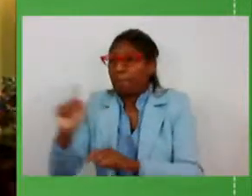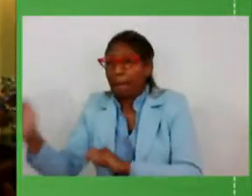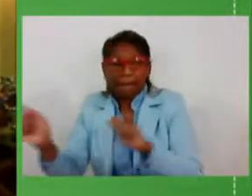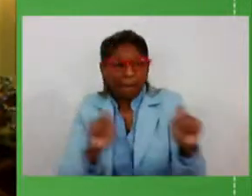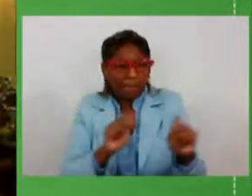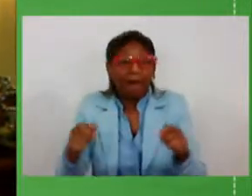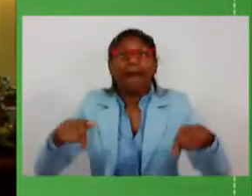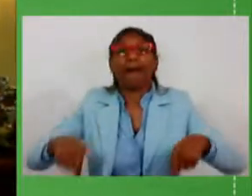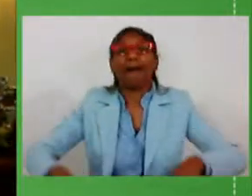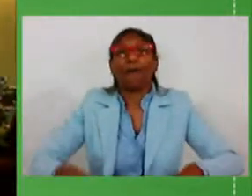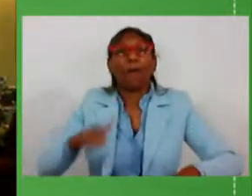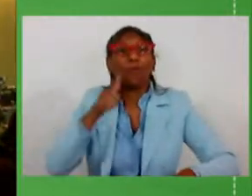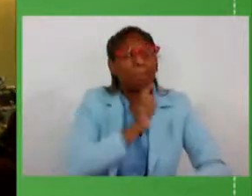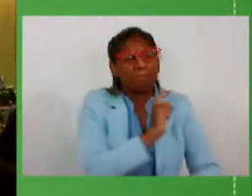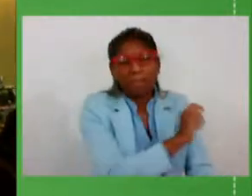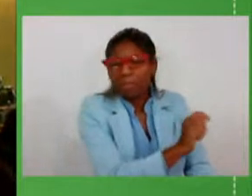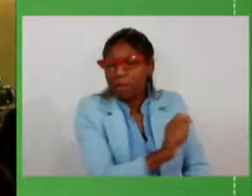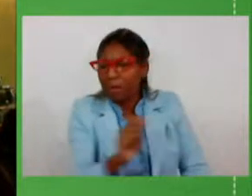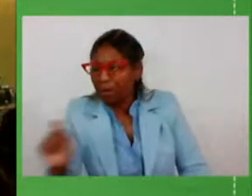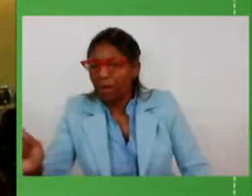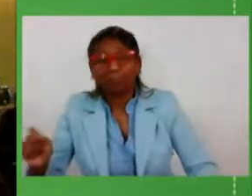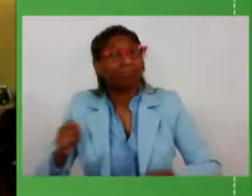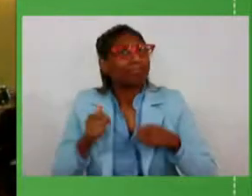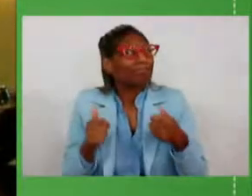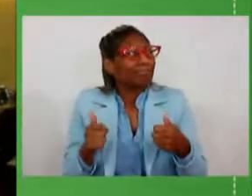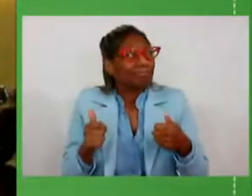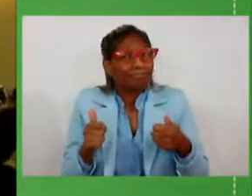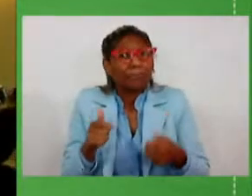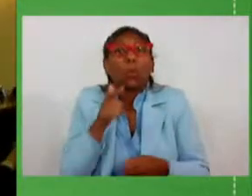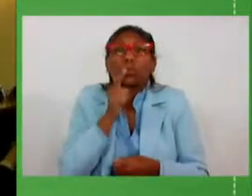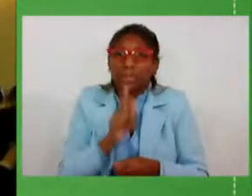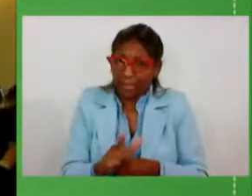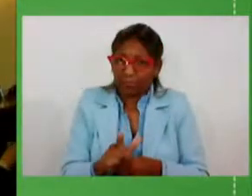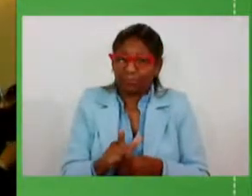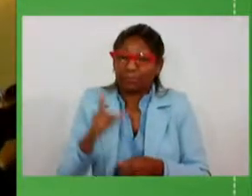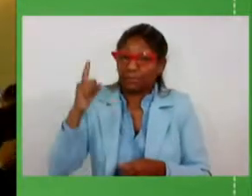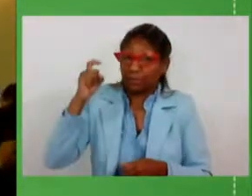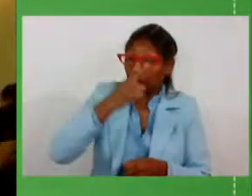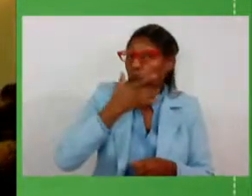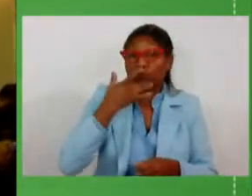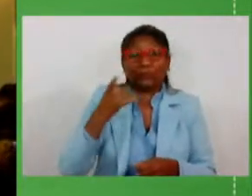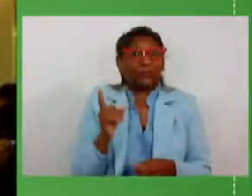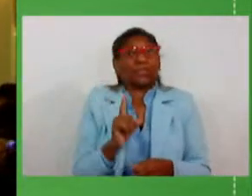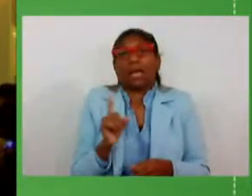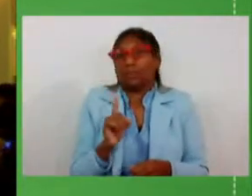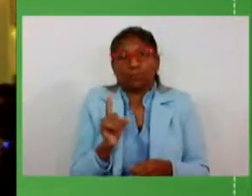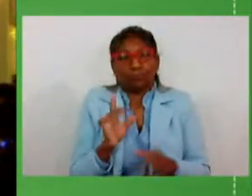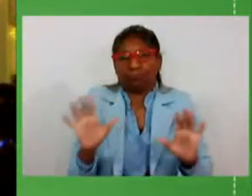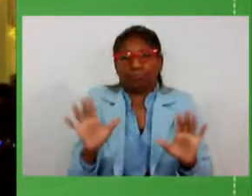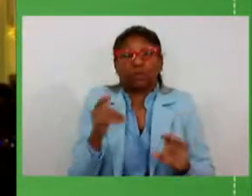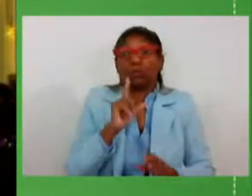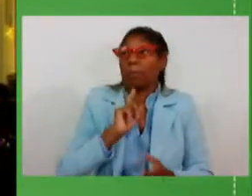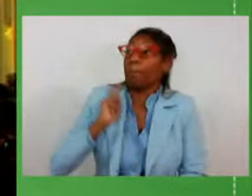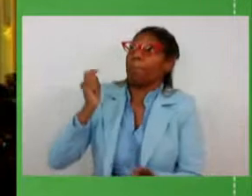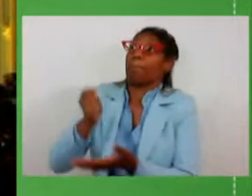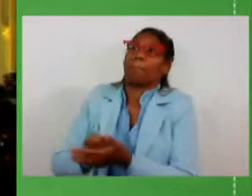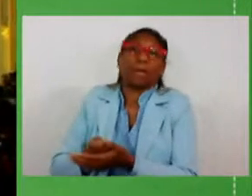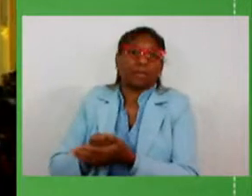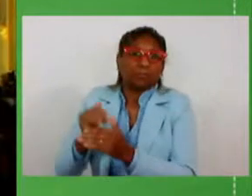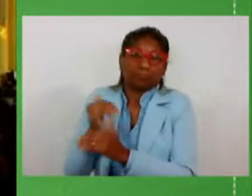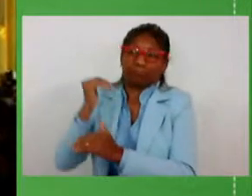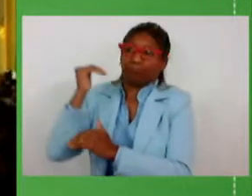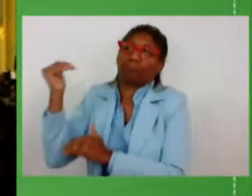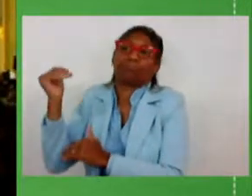regularidade, é claro que ainda de uma forma sensível, é importante dizer, o Estado não está pagando a dívida com União, estamos buscando o regime de recuperação